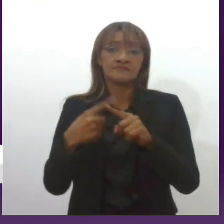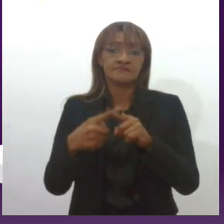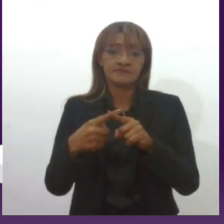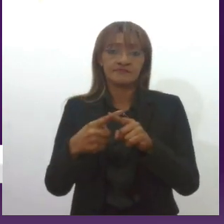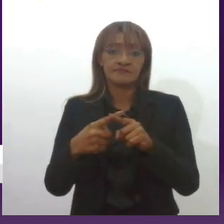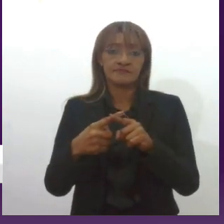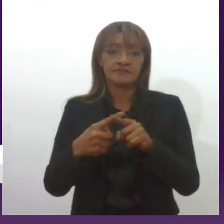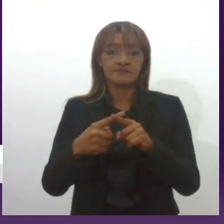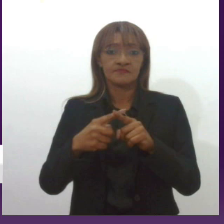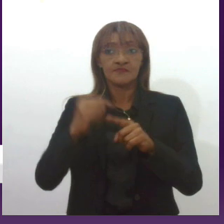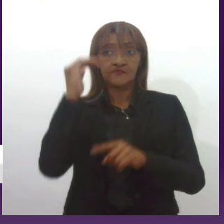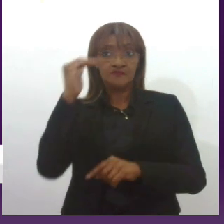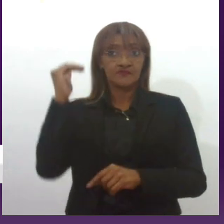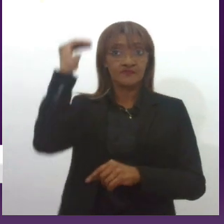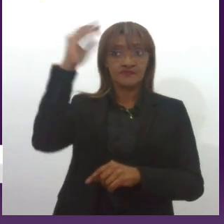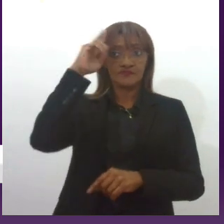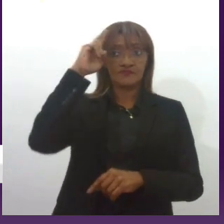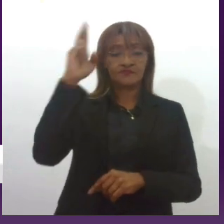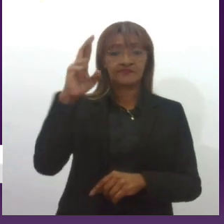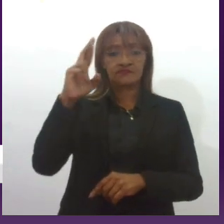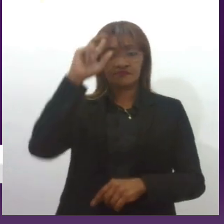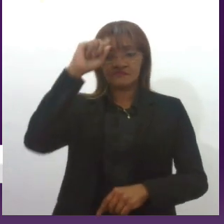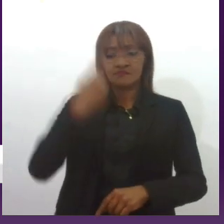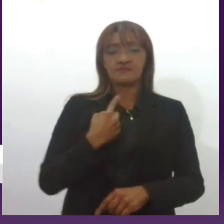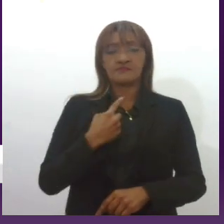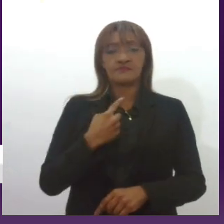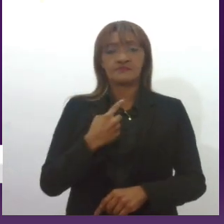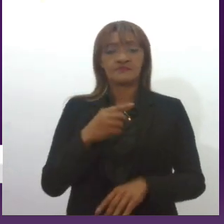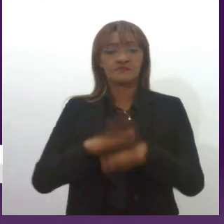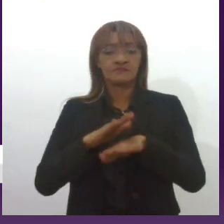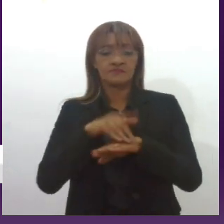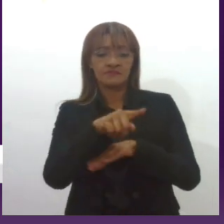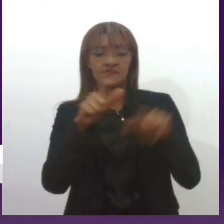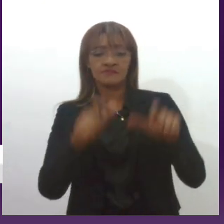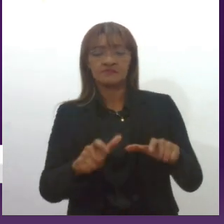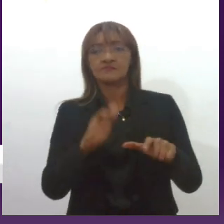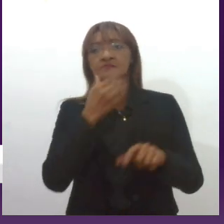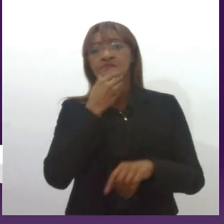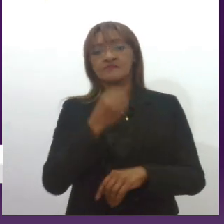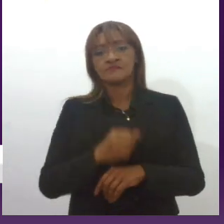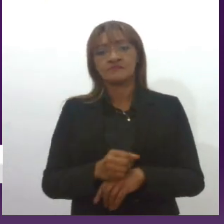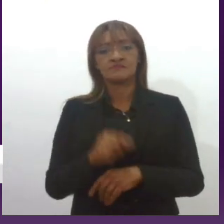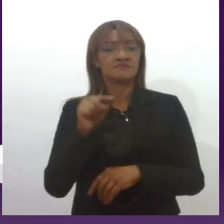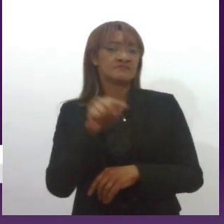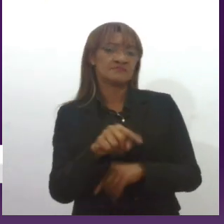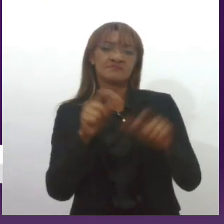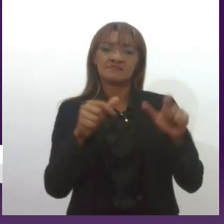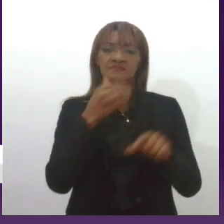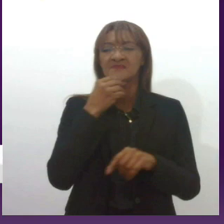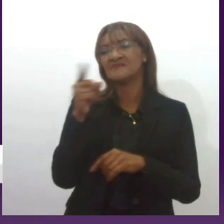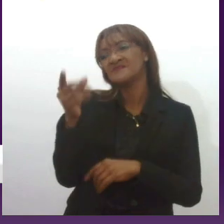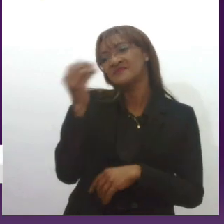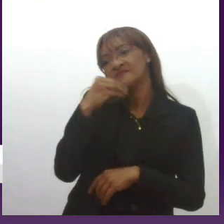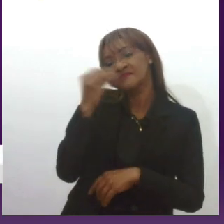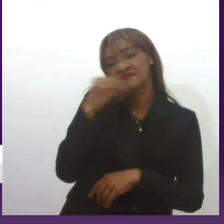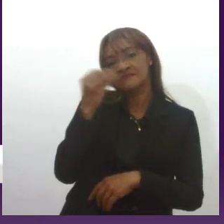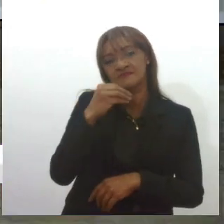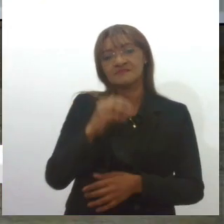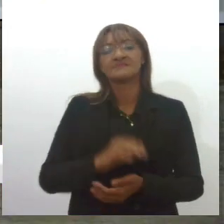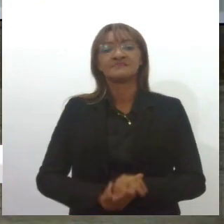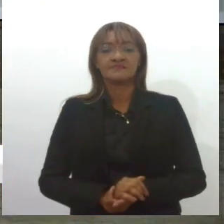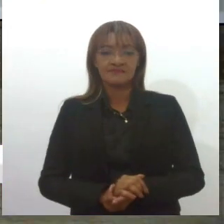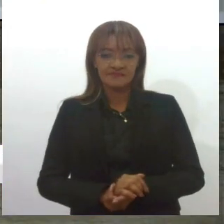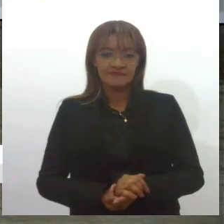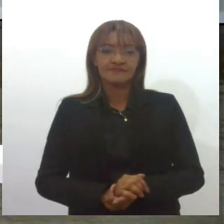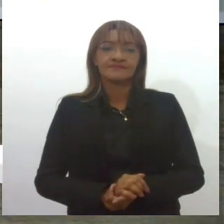meus superiores, achavam que aquilo ali era lugar de homem. Não cabia uma mulher, diz que não, aquilo ali é um local, você é frágil. Eu escutei Isso foi